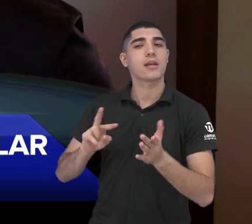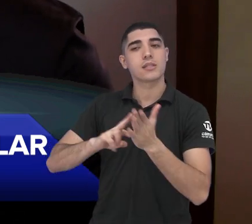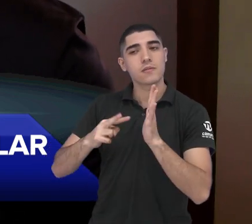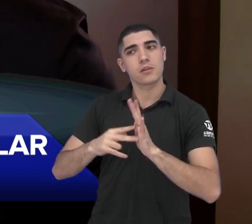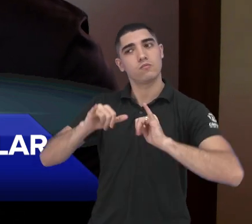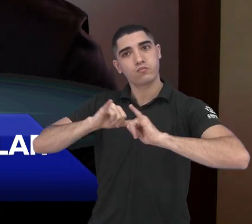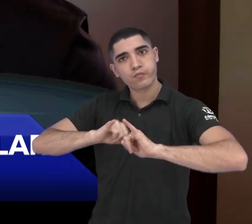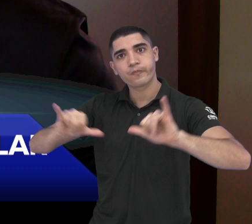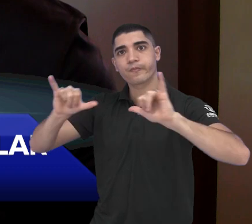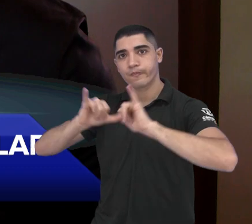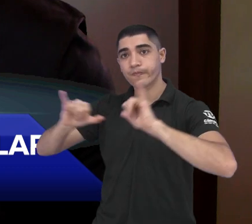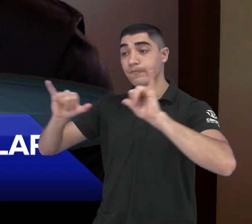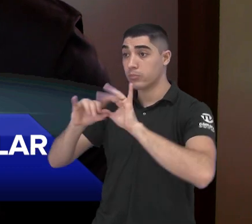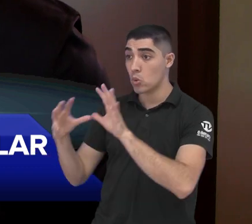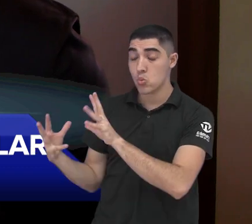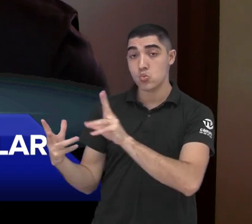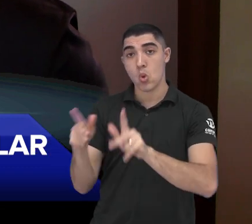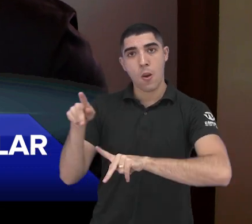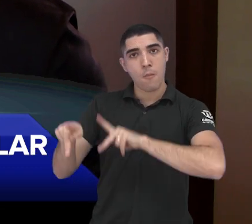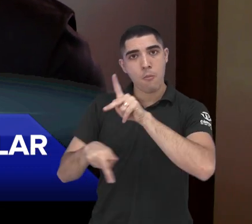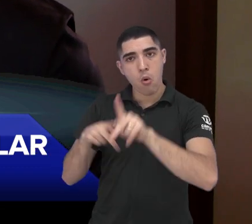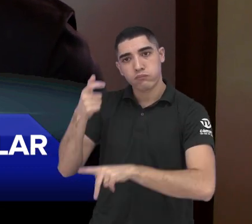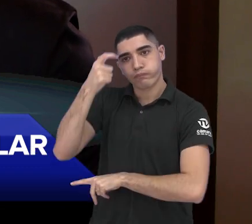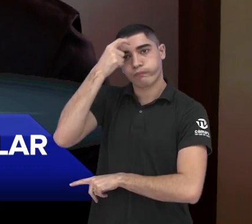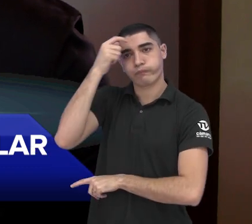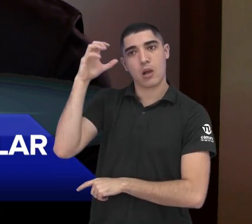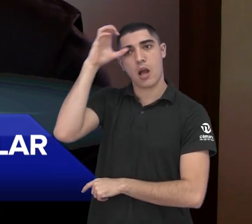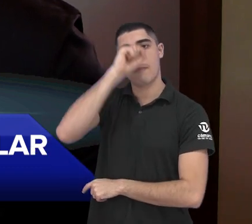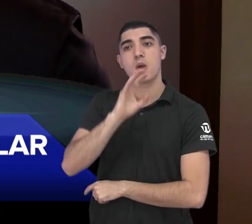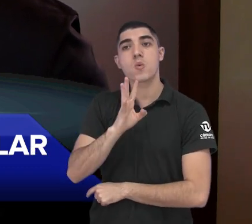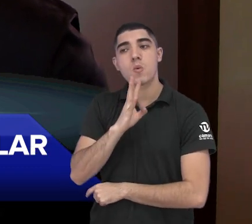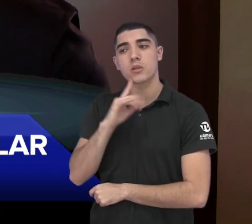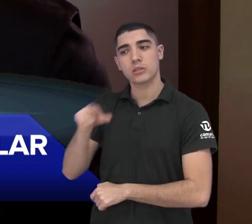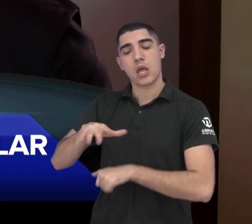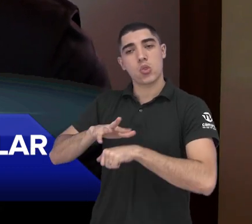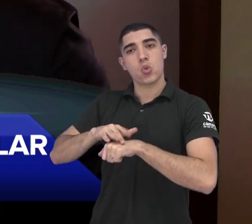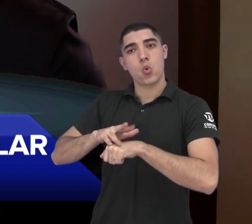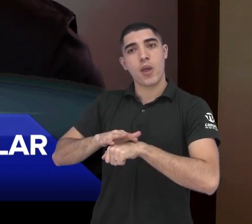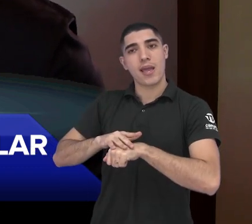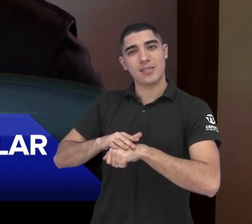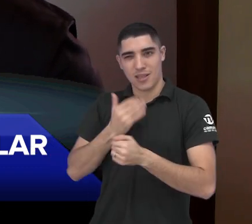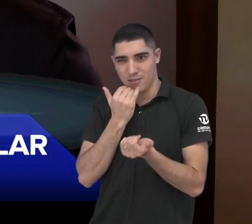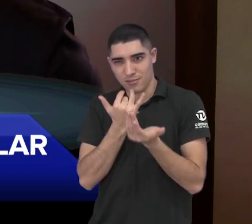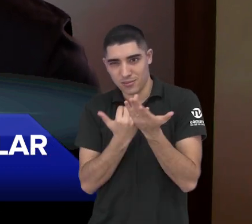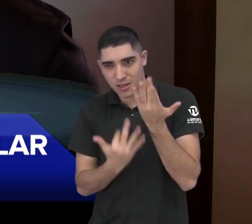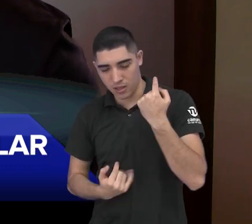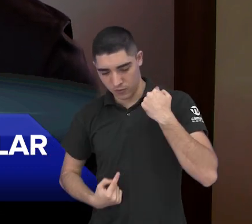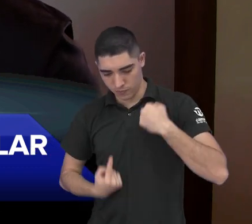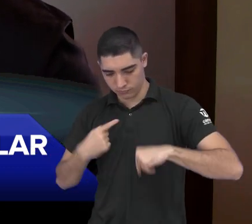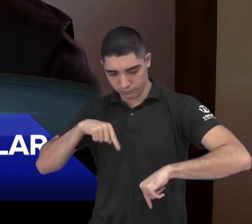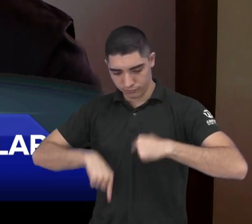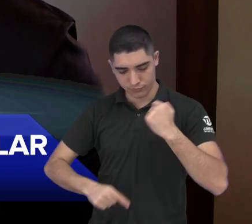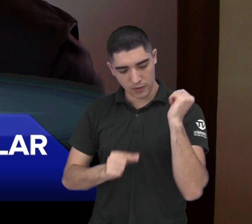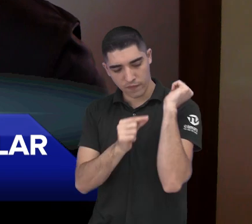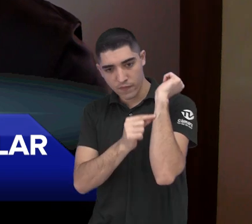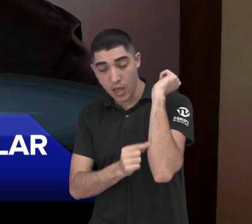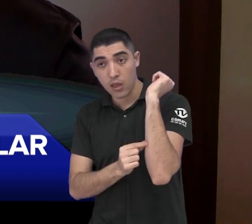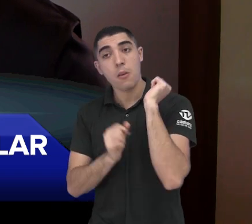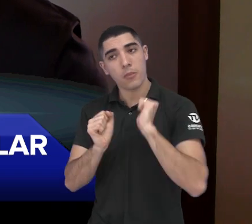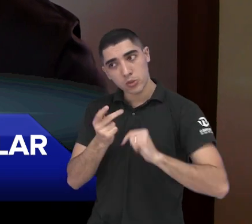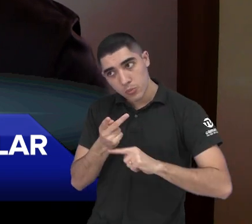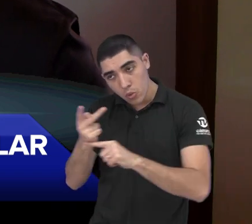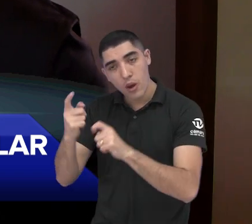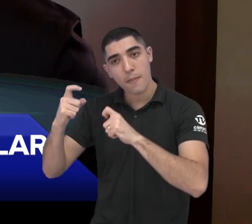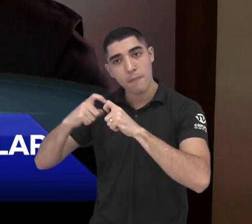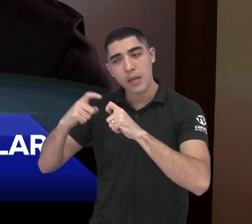conscientização da população em saber mais sobre as doenças vasculares para que elas possam procurar o médico vascular, para